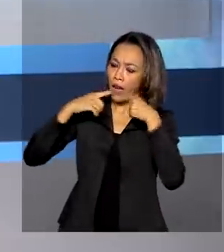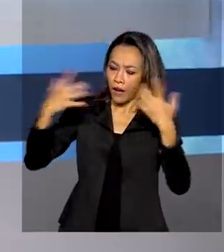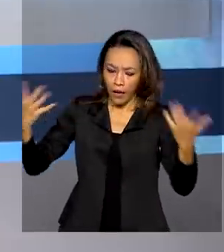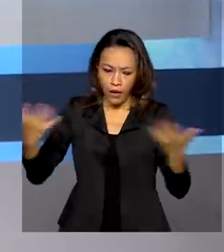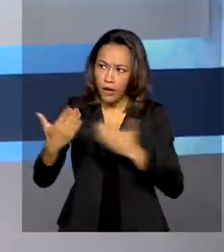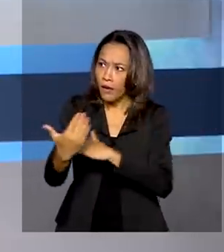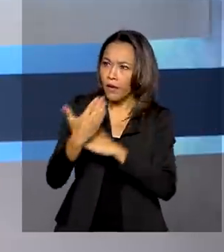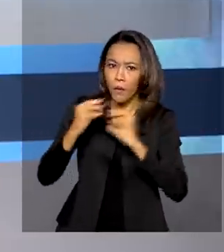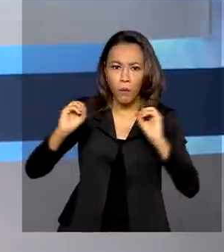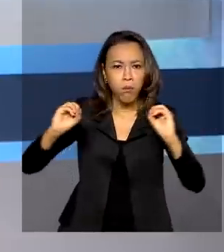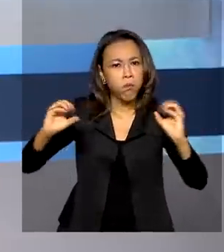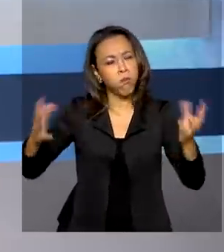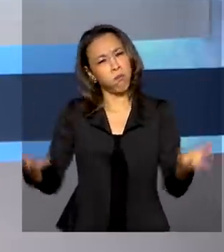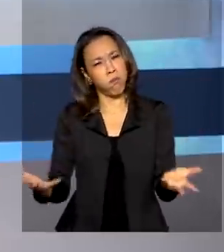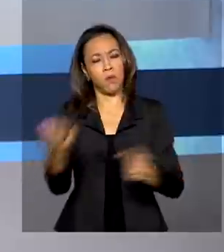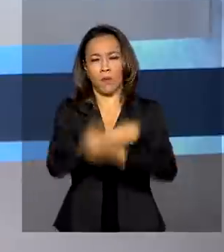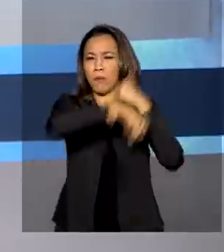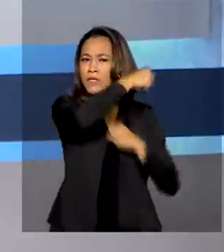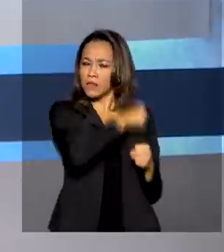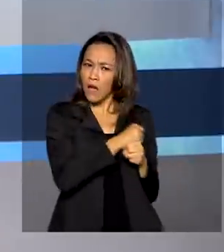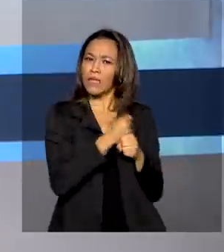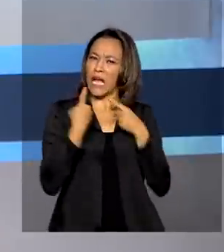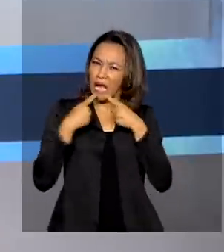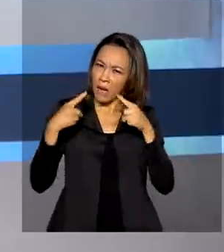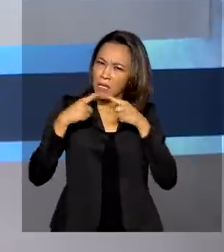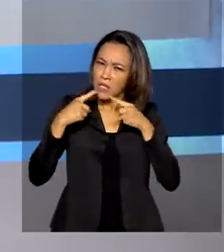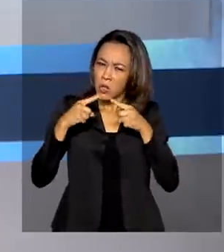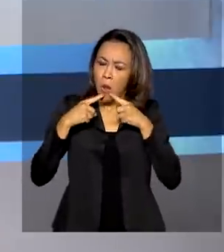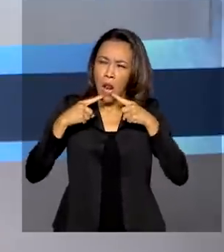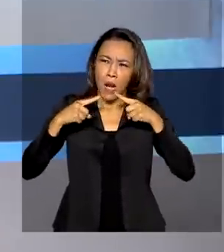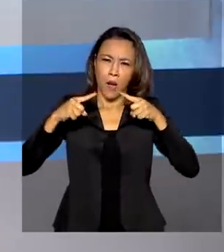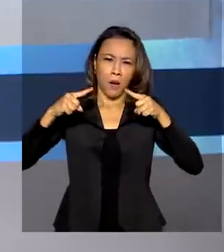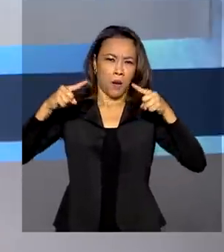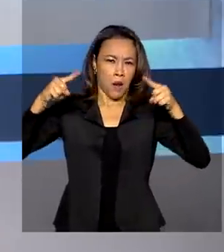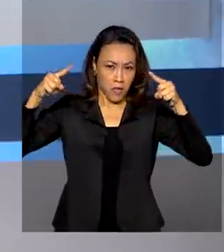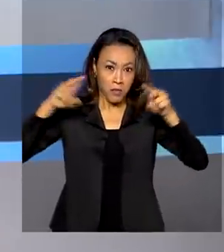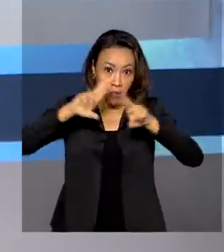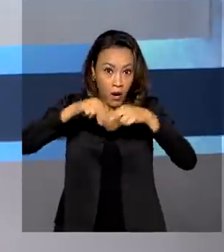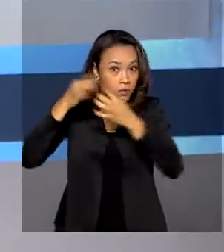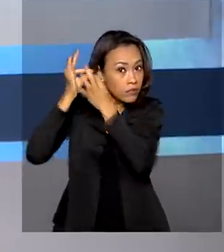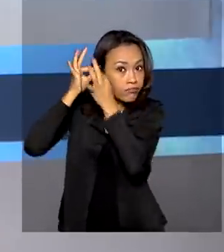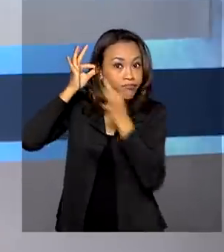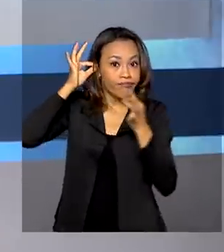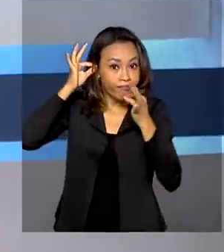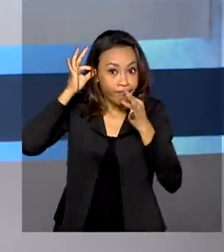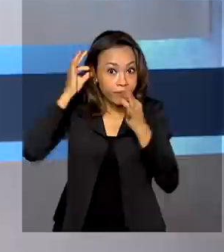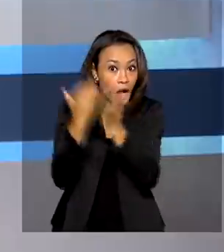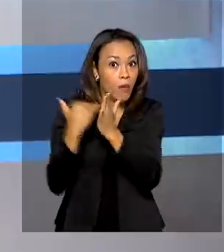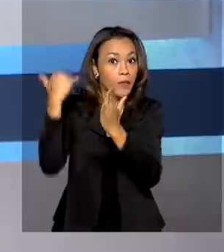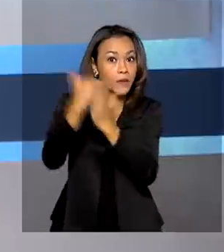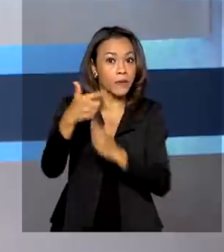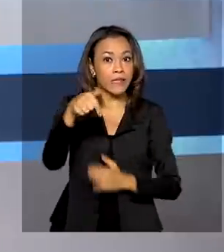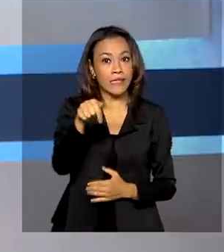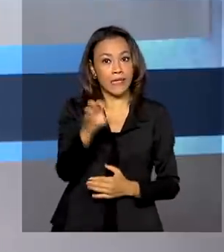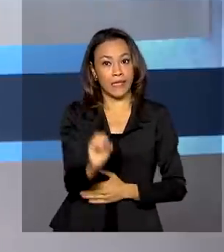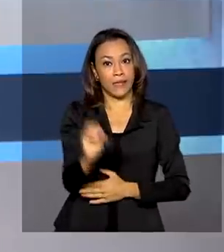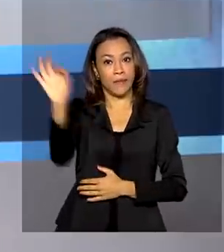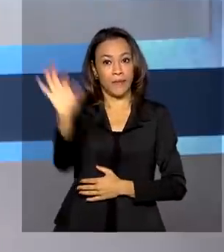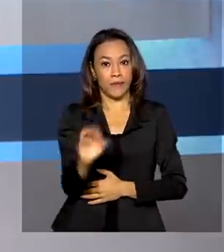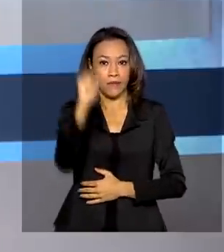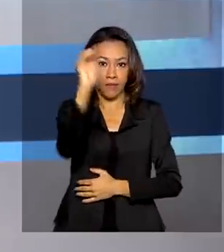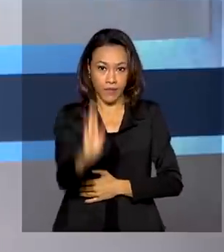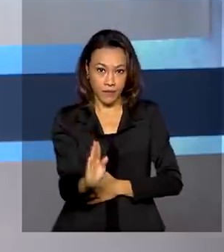precisam. Só no ano passado, as reclamações sobre esse tipo de serviço aumentaram quase 70% no Brasil.